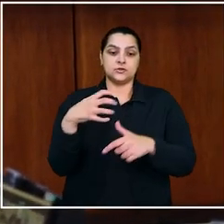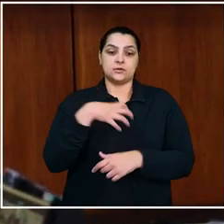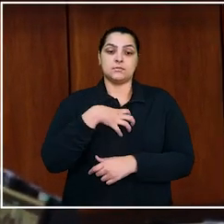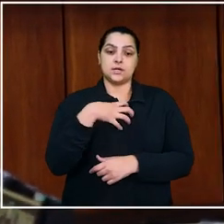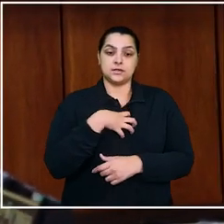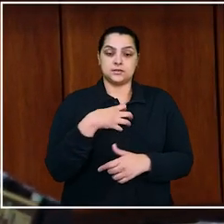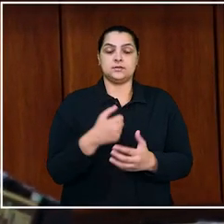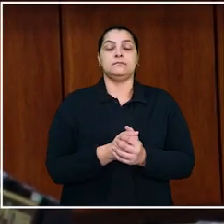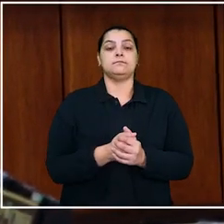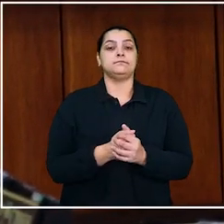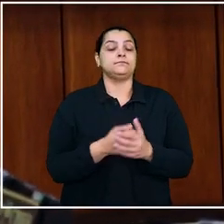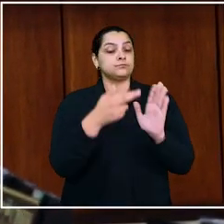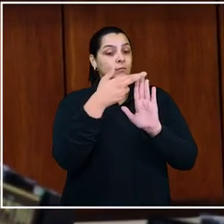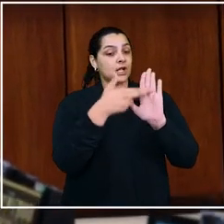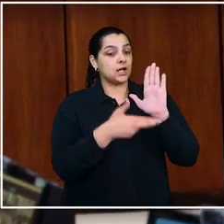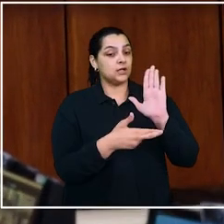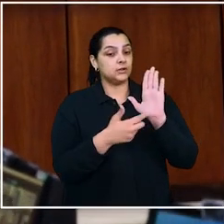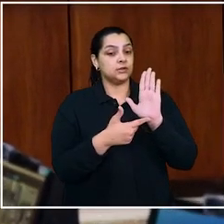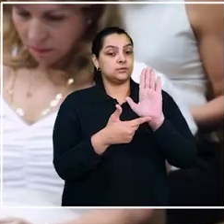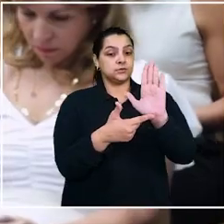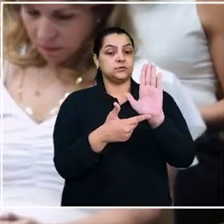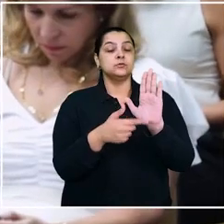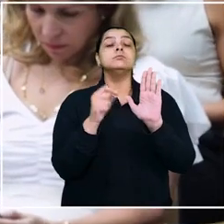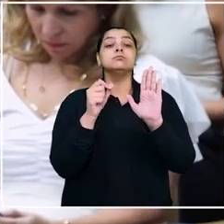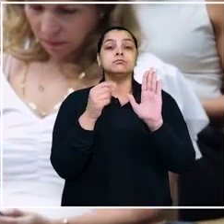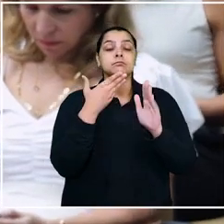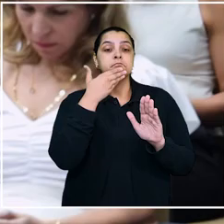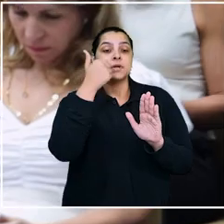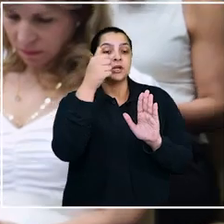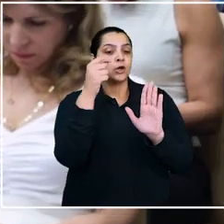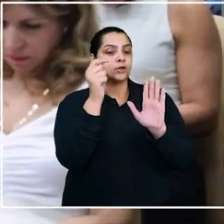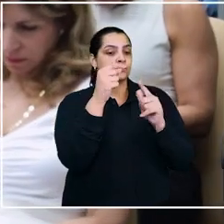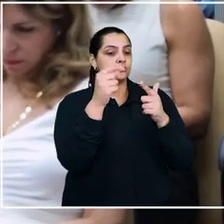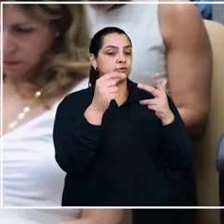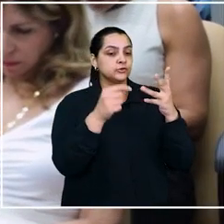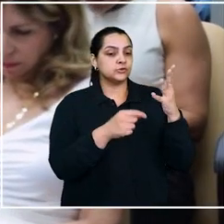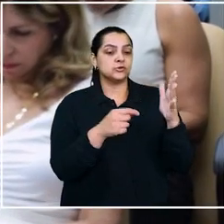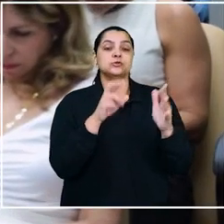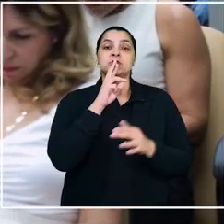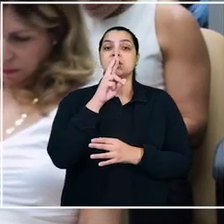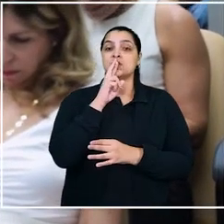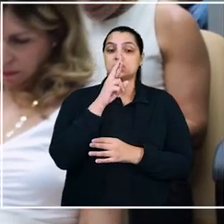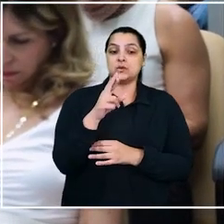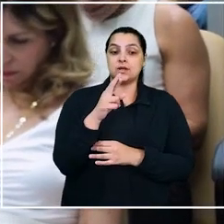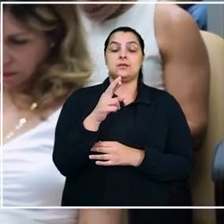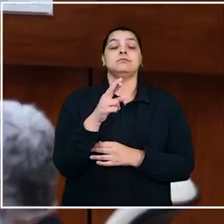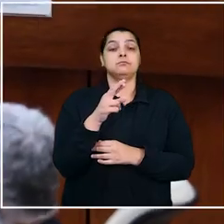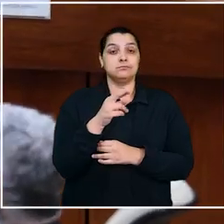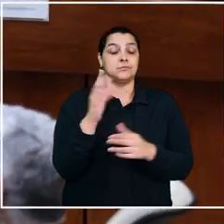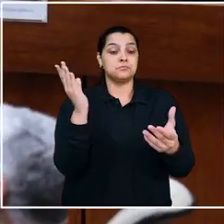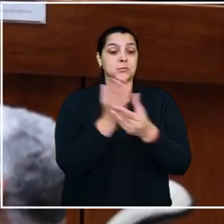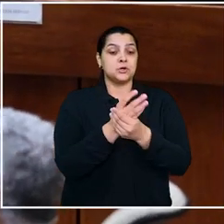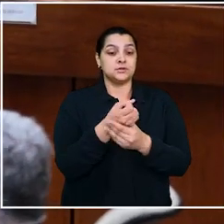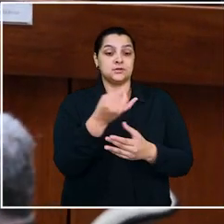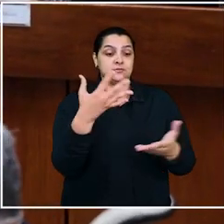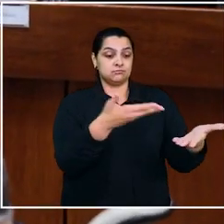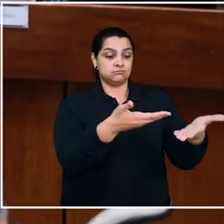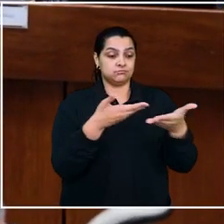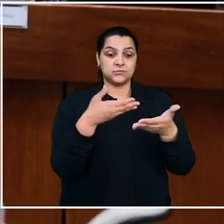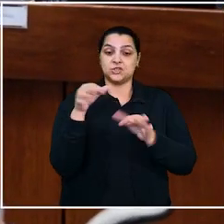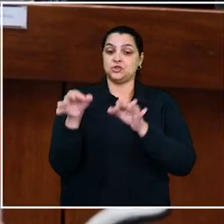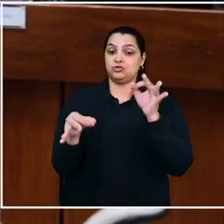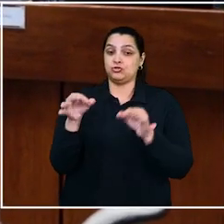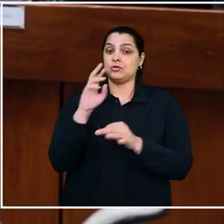Região, na Bahia. O relatório apresentado apontou melhorias nos indicadores de produtividade, com mais processos